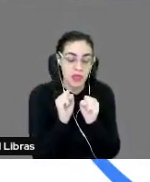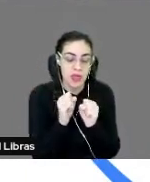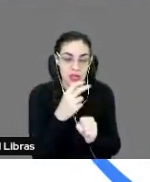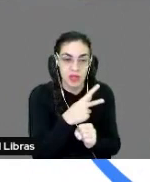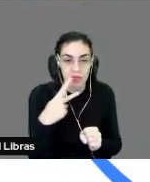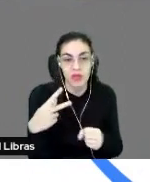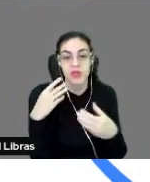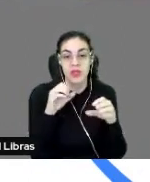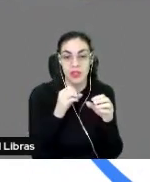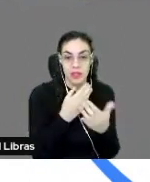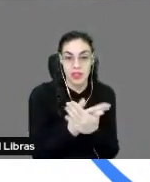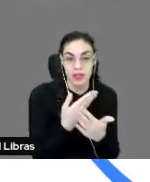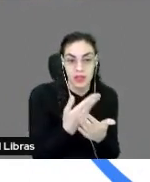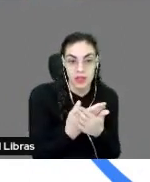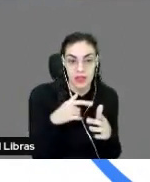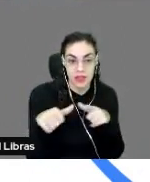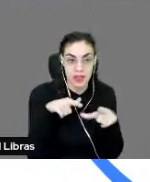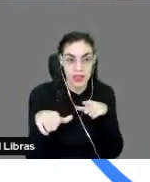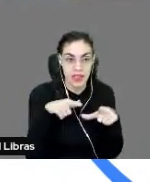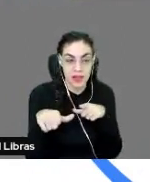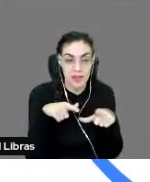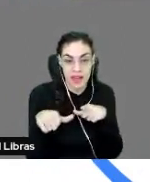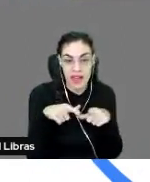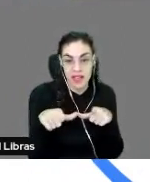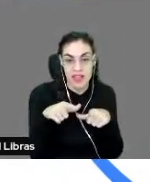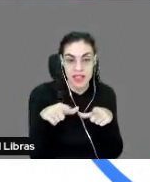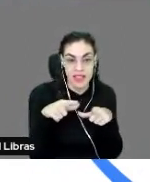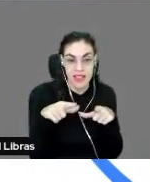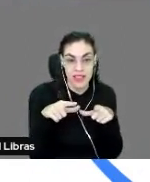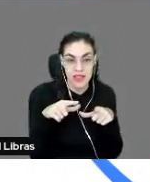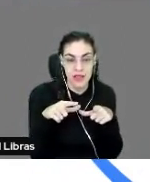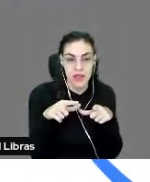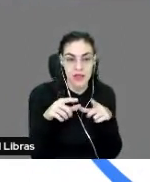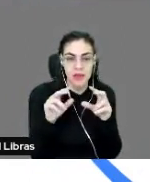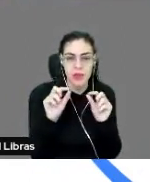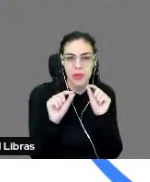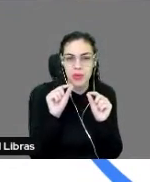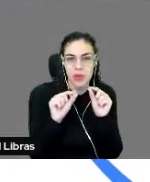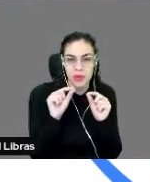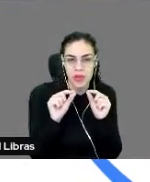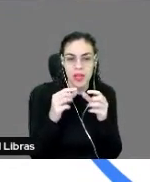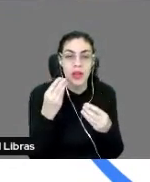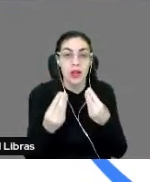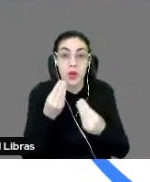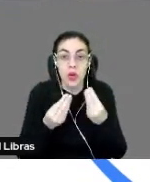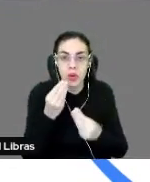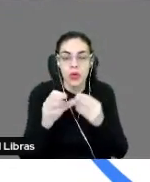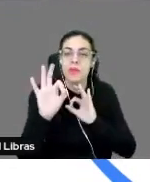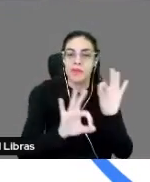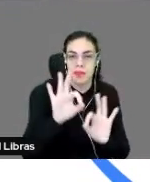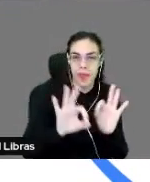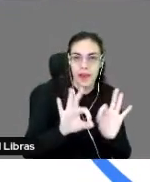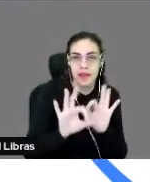professores, trabalhem o que eu chamaria aqui, trazendo um conceito de letramento acadêmico. Então, como a gente prepara, seja os nossos estudantes da educação